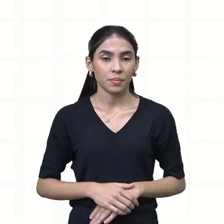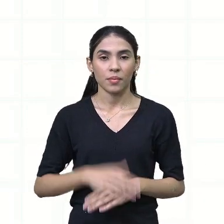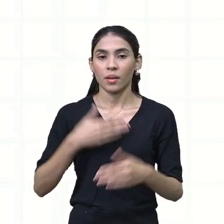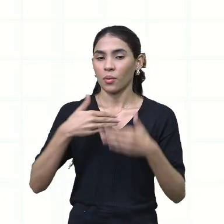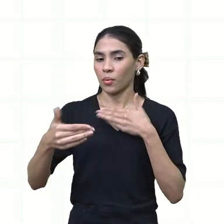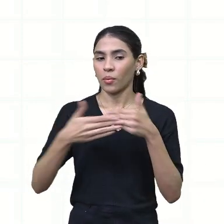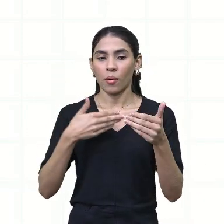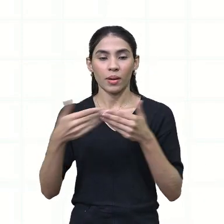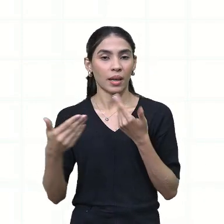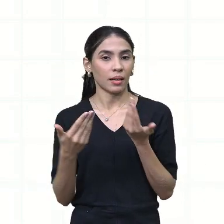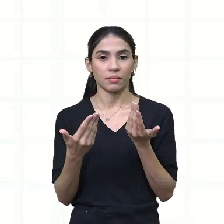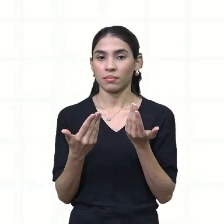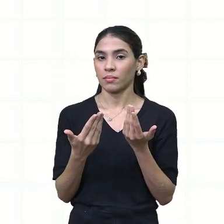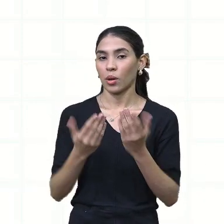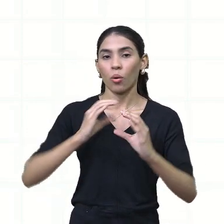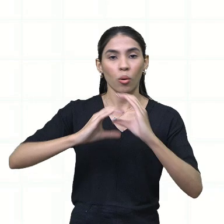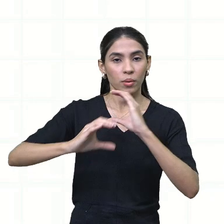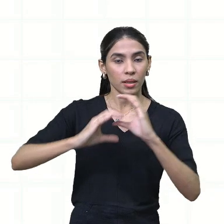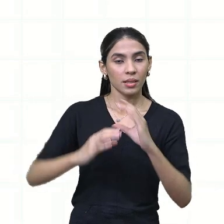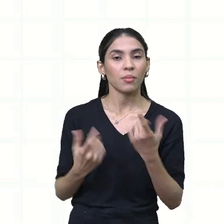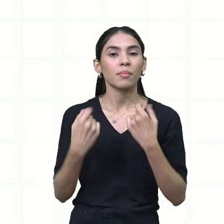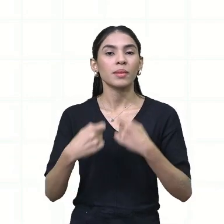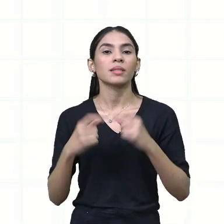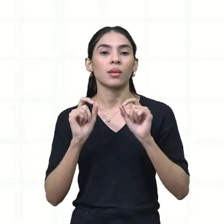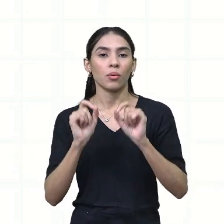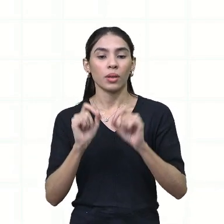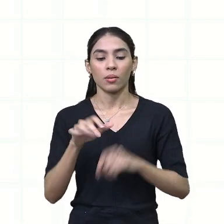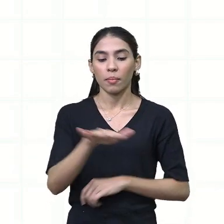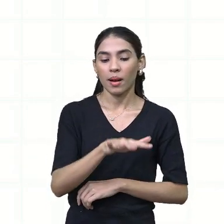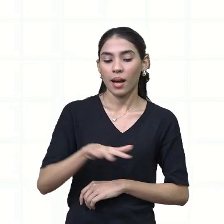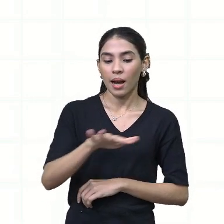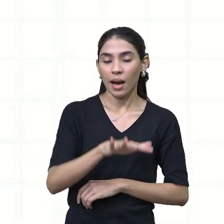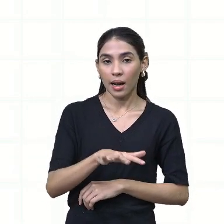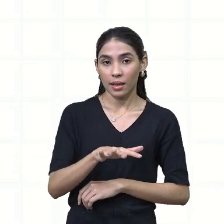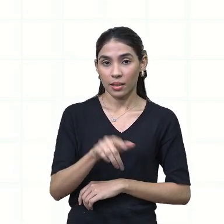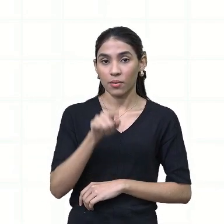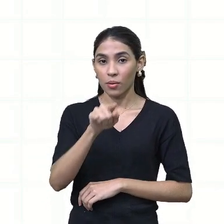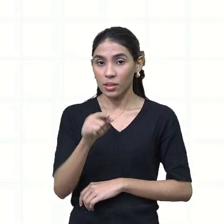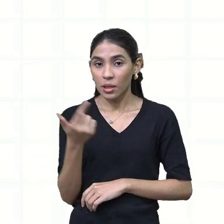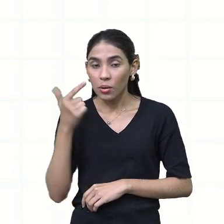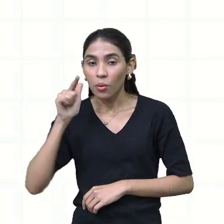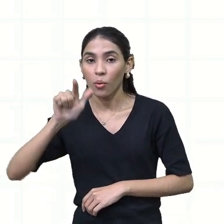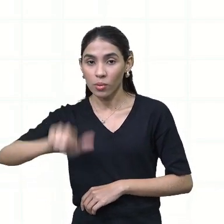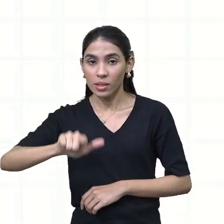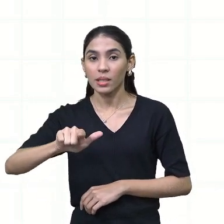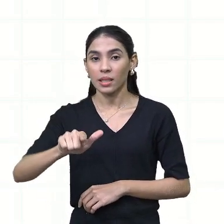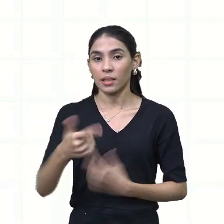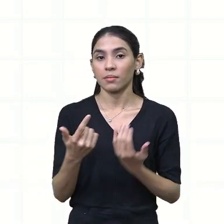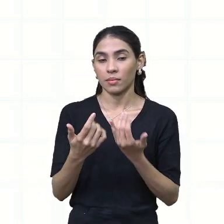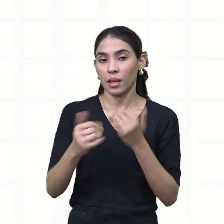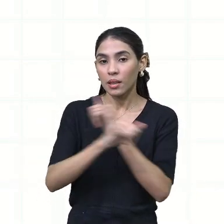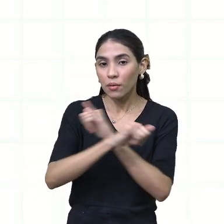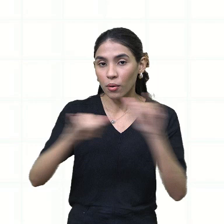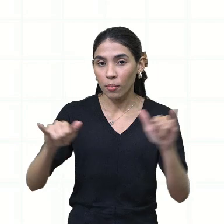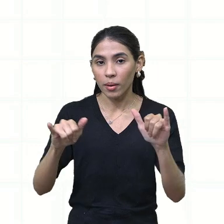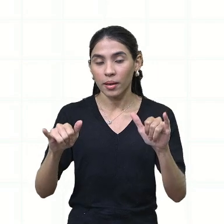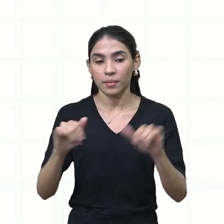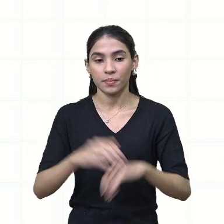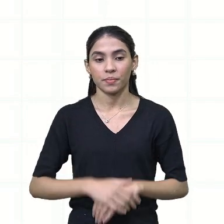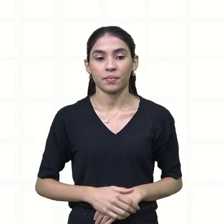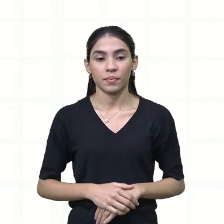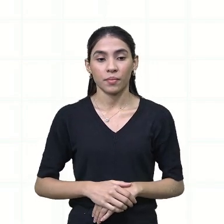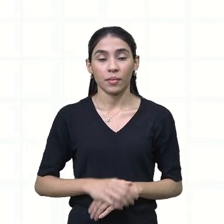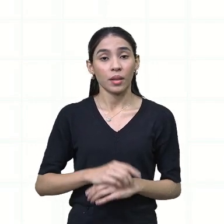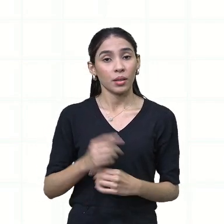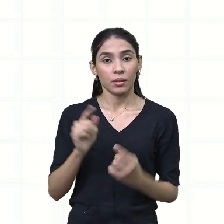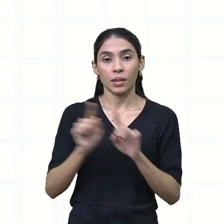qualquer mensagem necessita do meio para se constituir enquanto matéria e cumprir a função de comunicação.